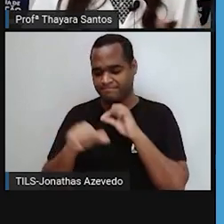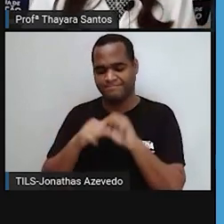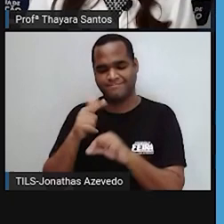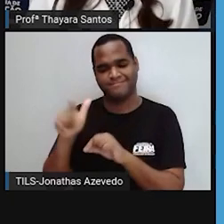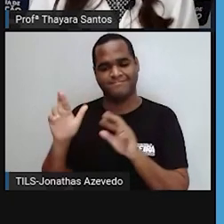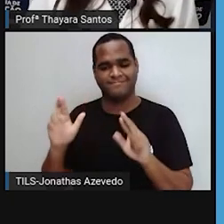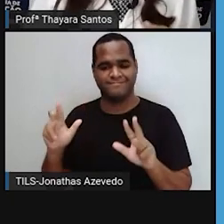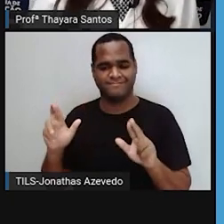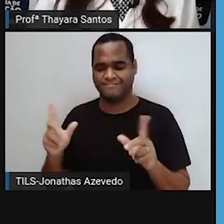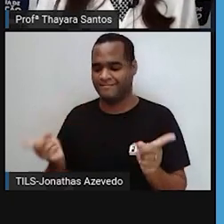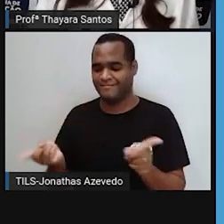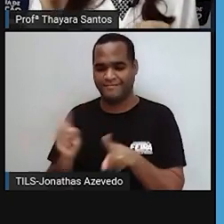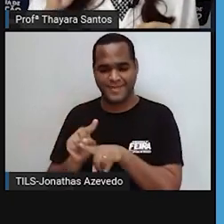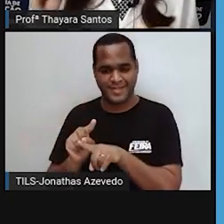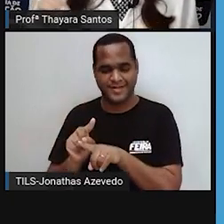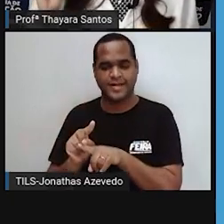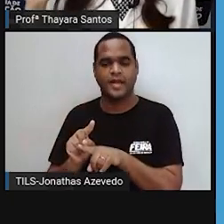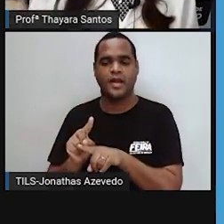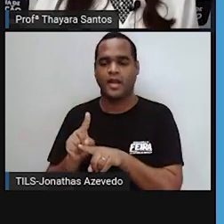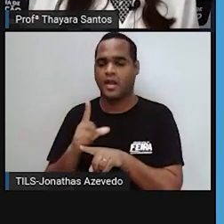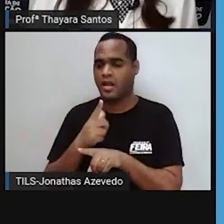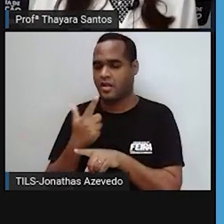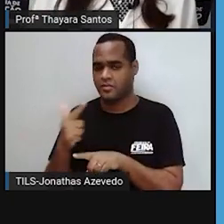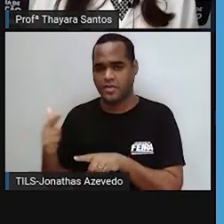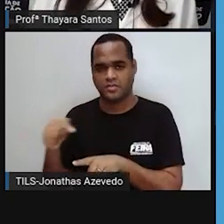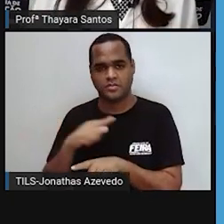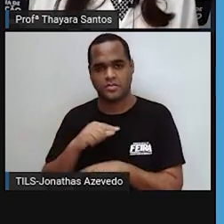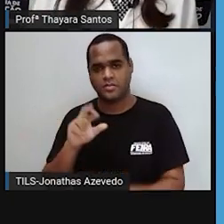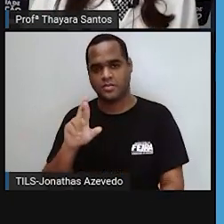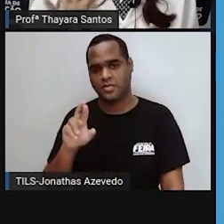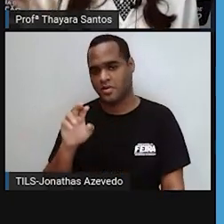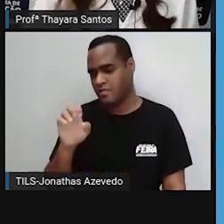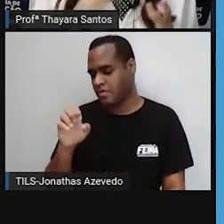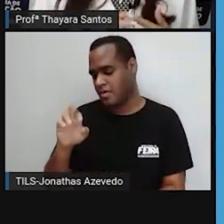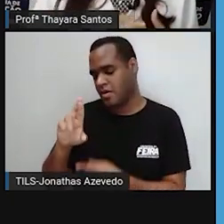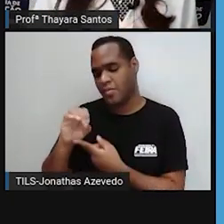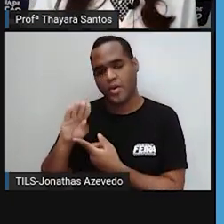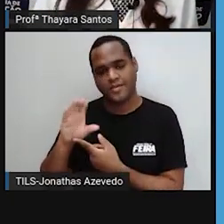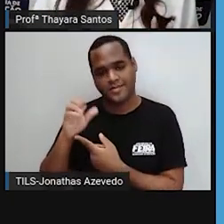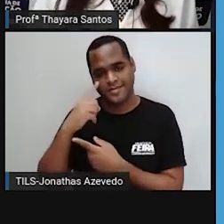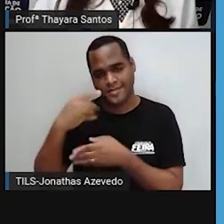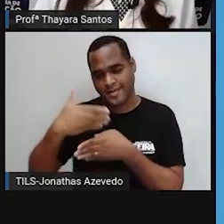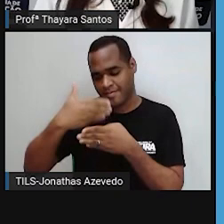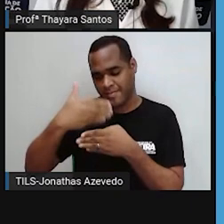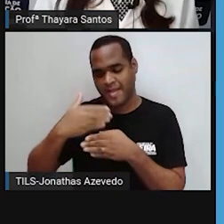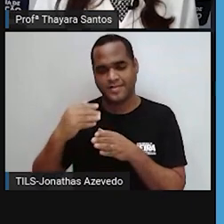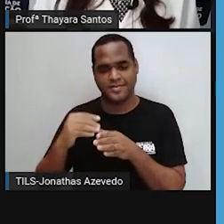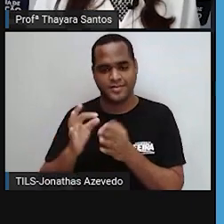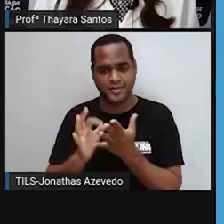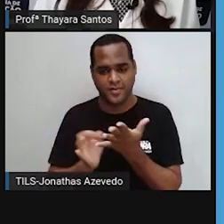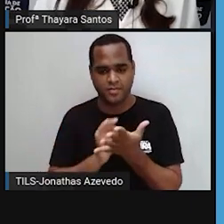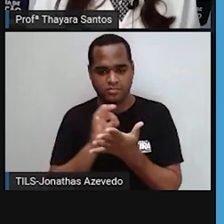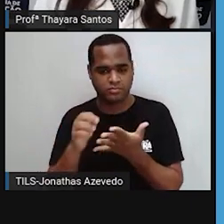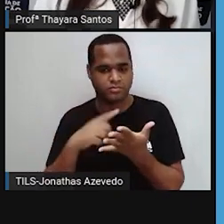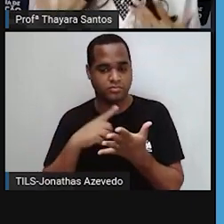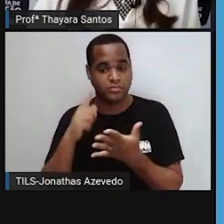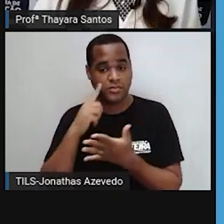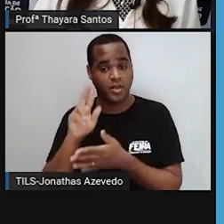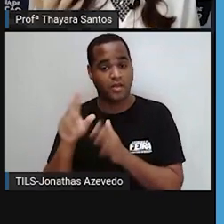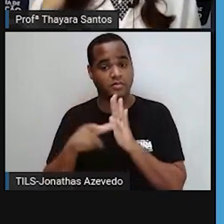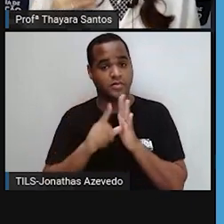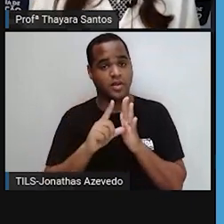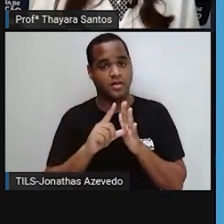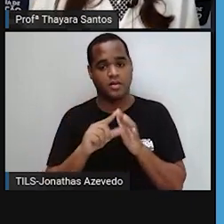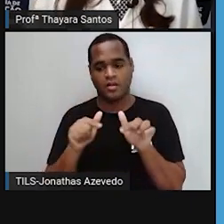outro, ele não tem os ribalsomos aderidos ali na parede. Então, antigamente ele era chamado de retículo endoplasmático